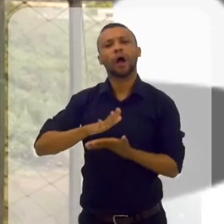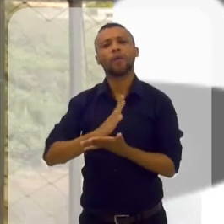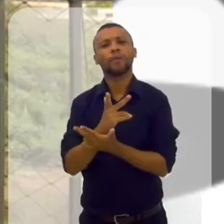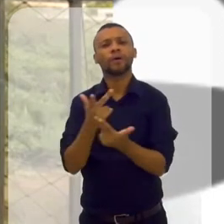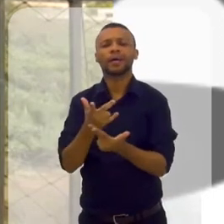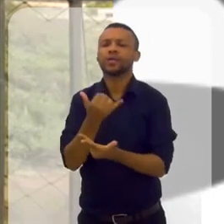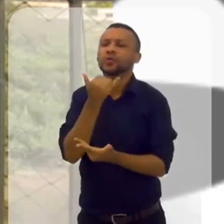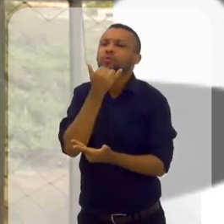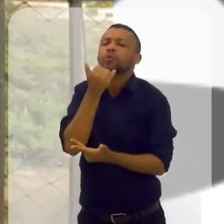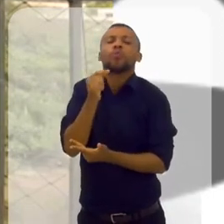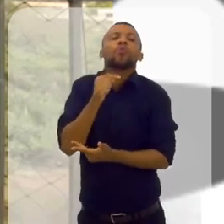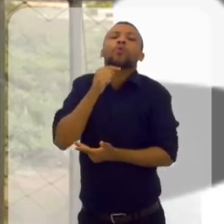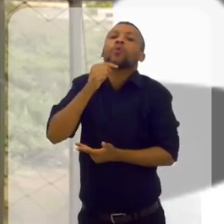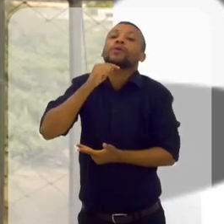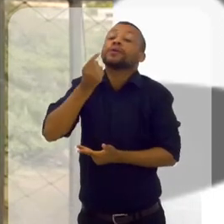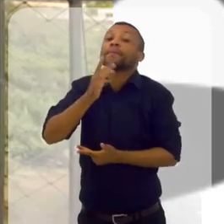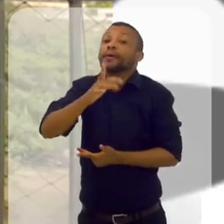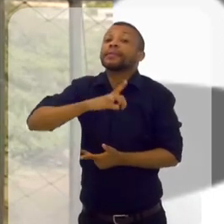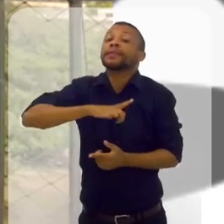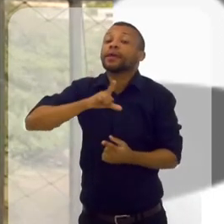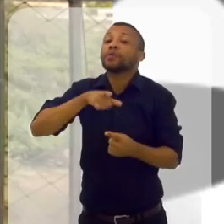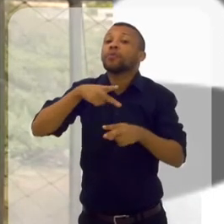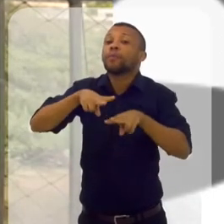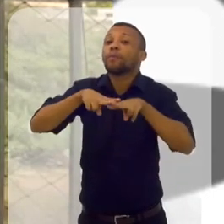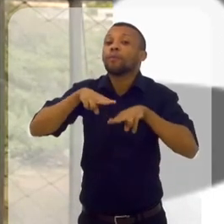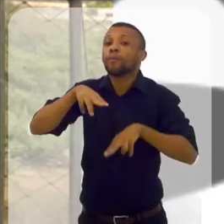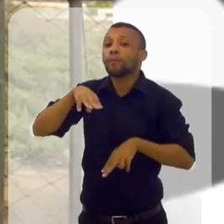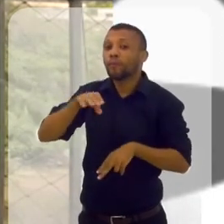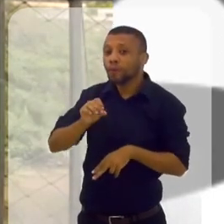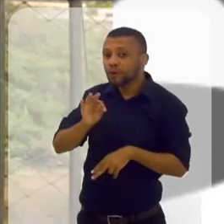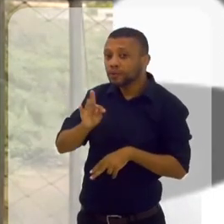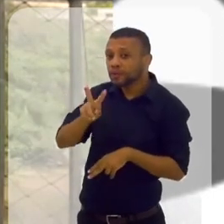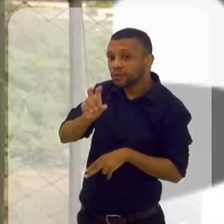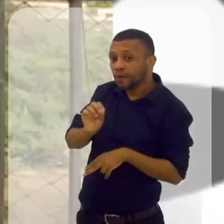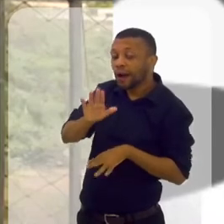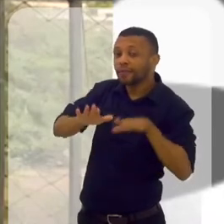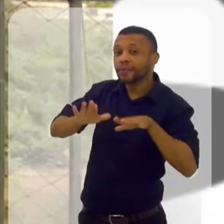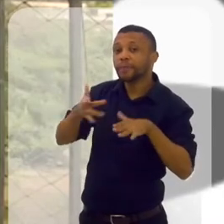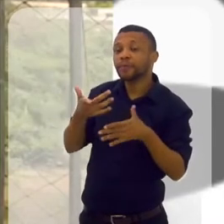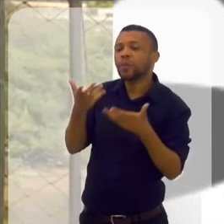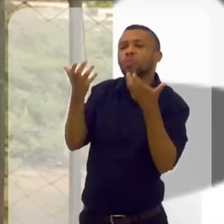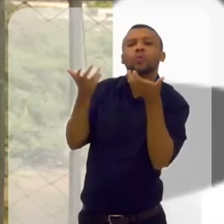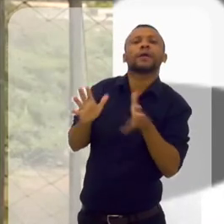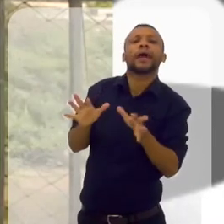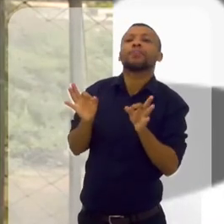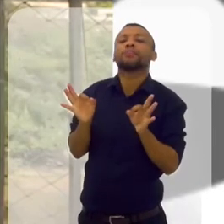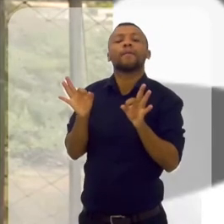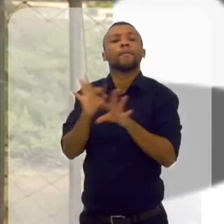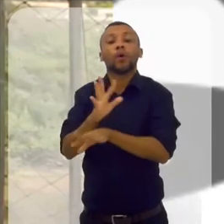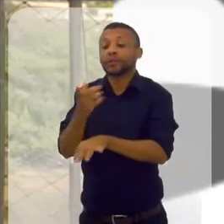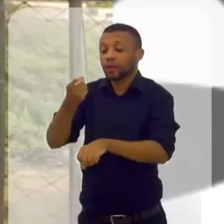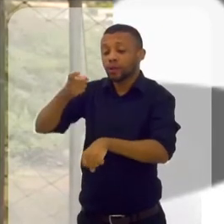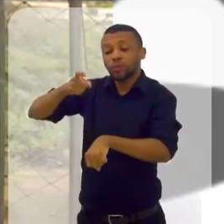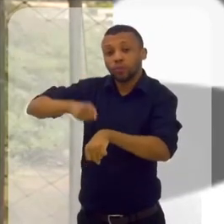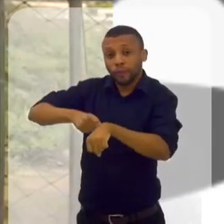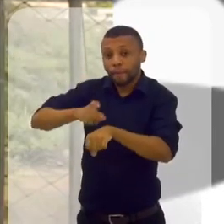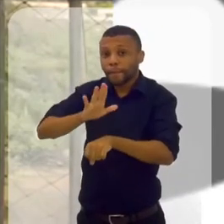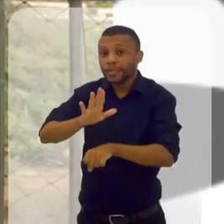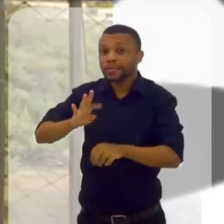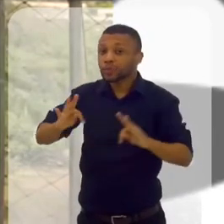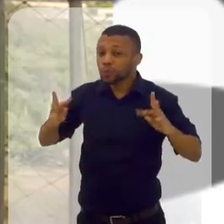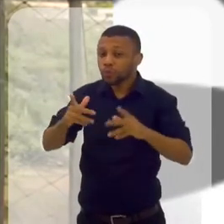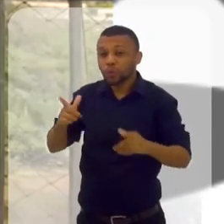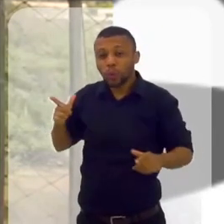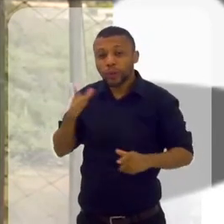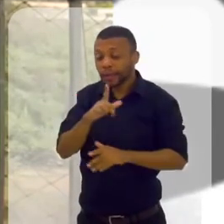algumas coisas que falam, poxa, tem gente que fala, ah, eu não consigo. Tem um porquê. Às vezes a pessoa verdadeiramente não quer, não está pronta, não está no momento, mas